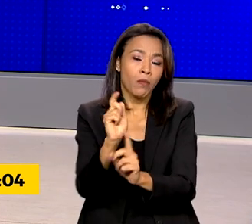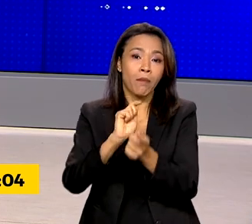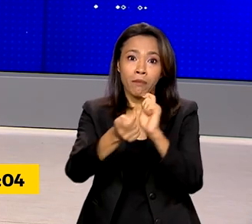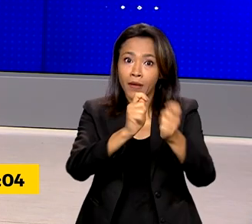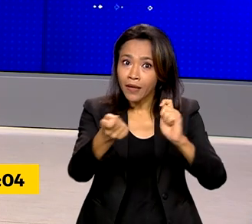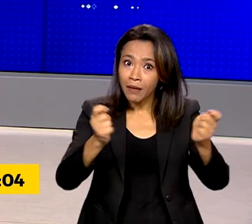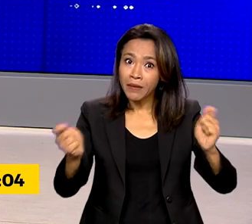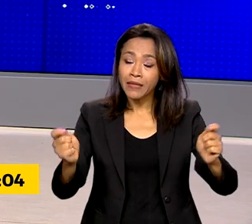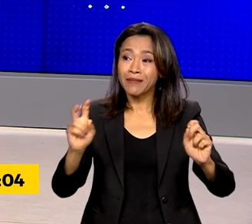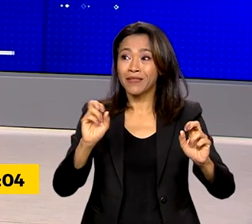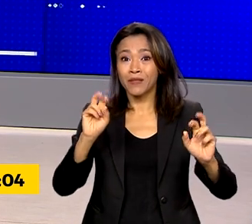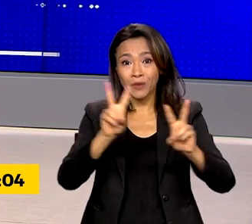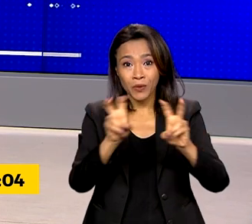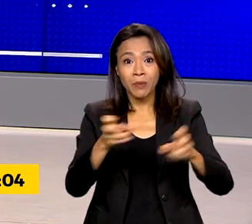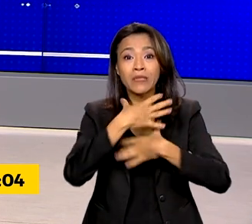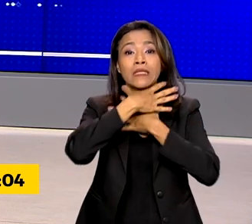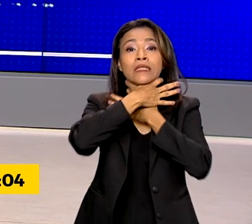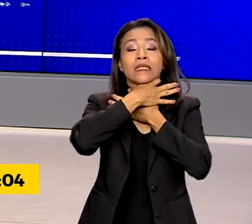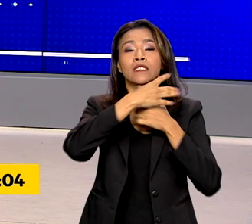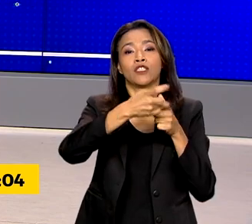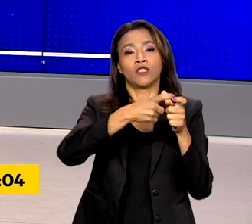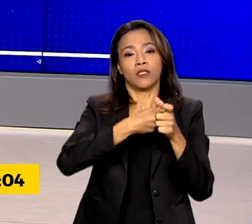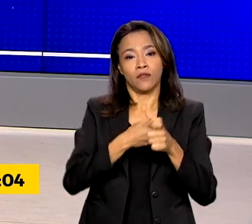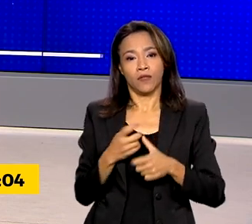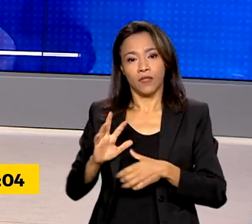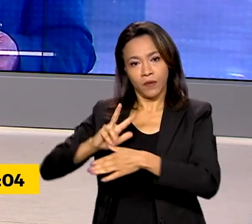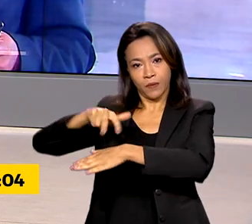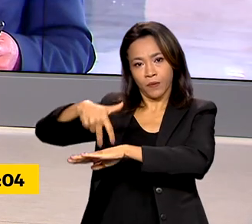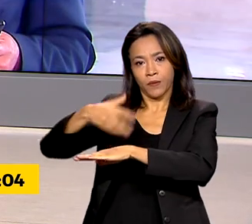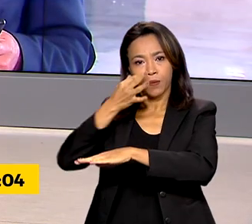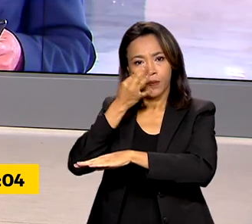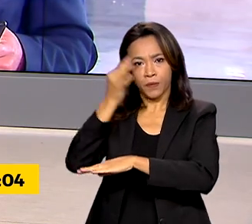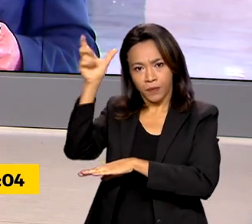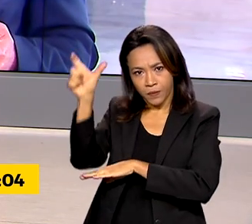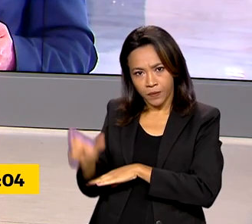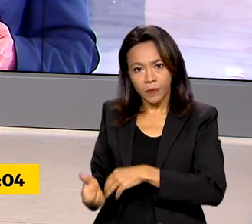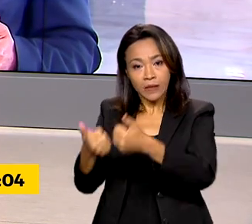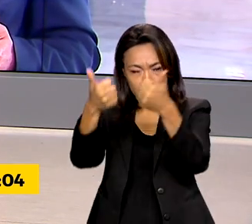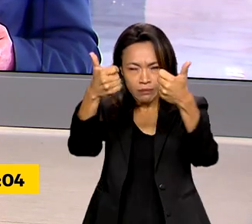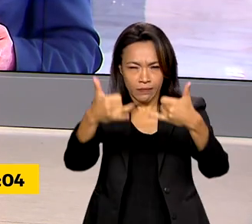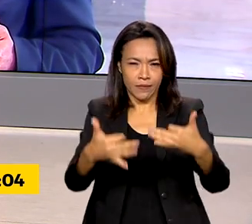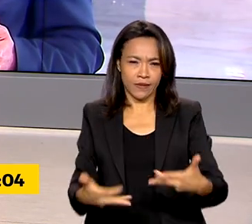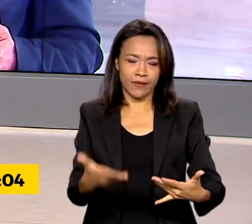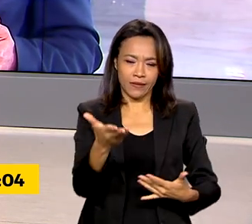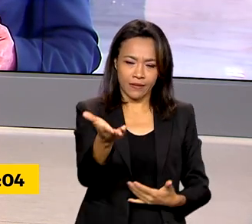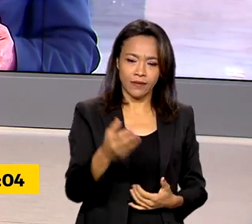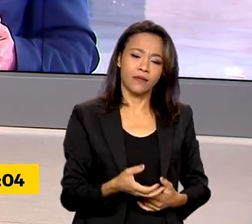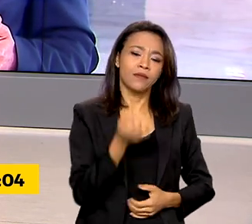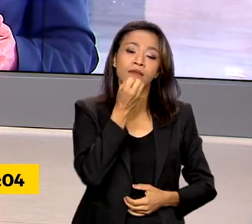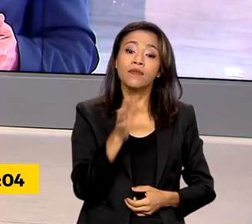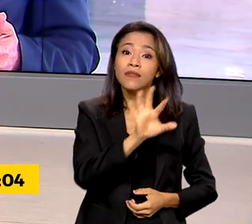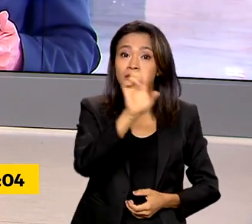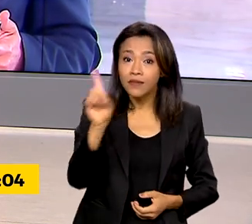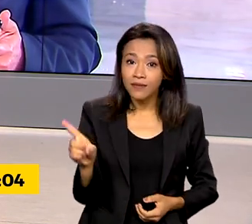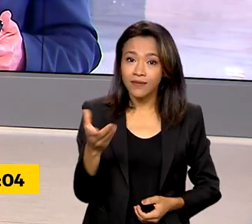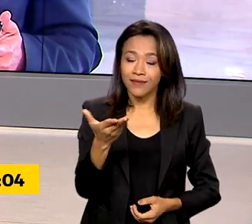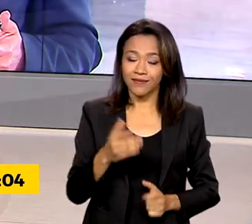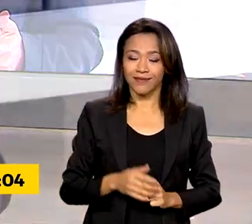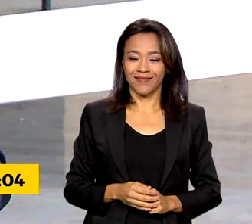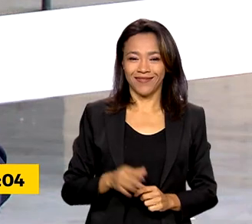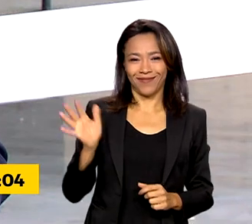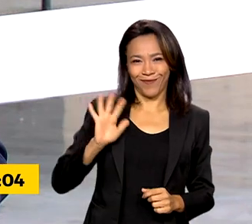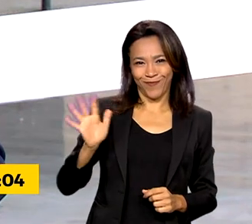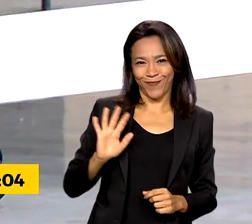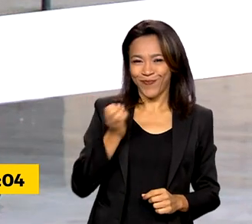endividamento. O repórter Glauco de Queiroz, do Palácio do Planalto, tem mais informações. Bom dia, Glauco. Olá,